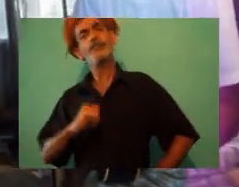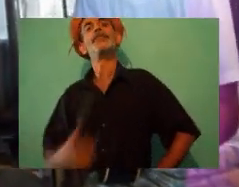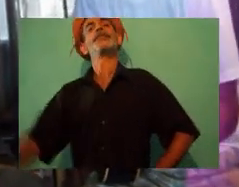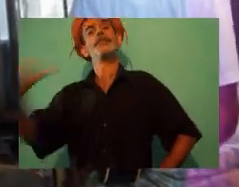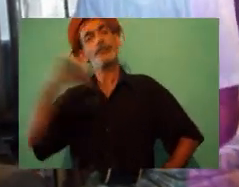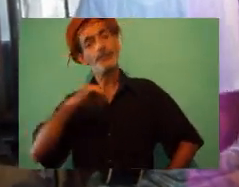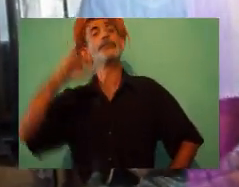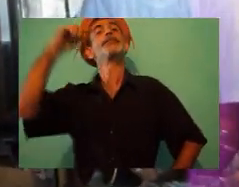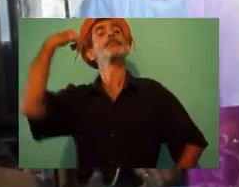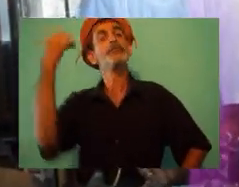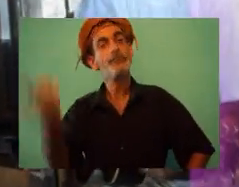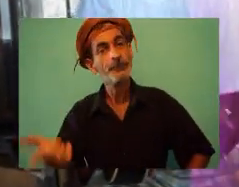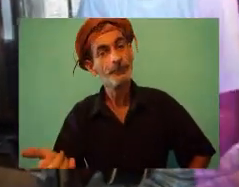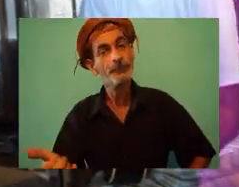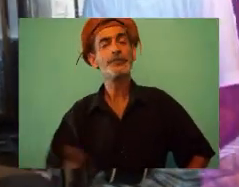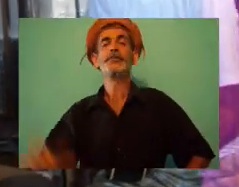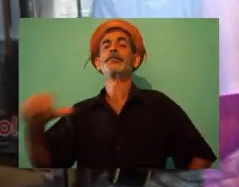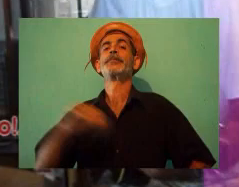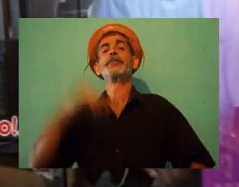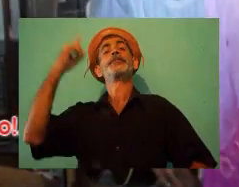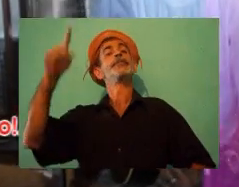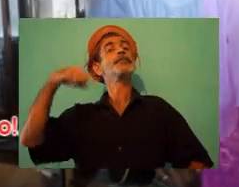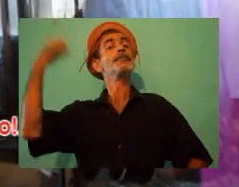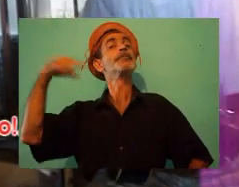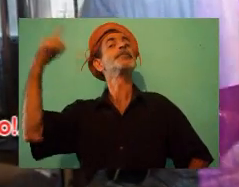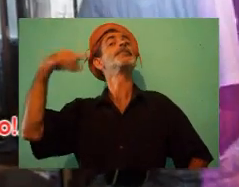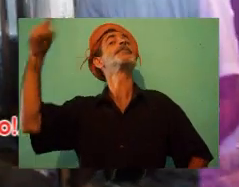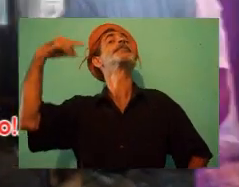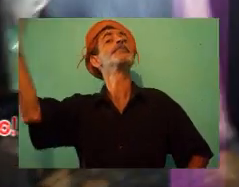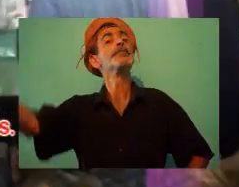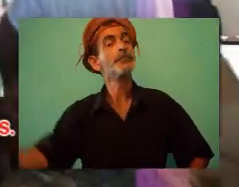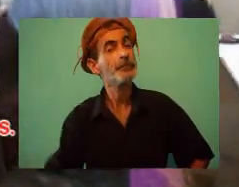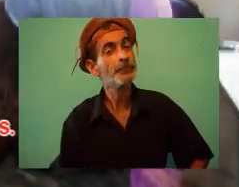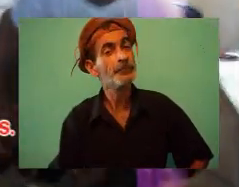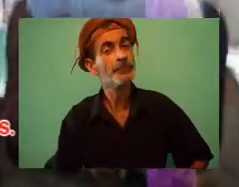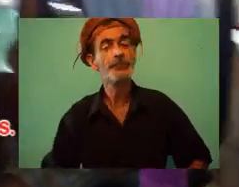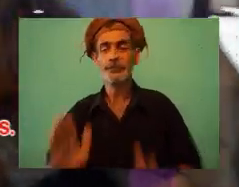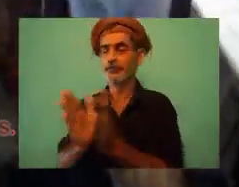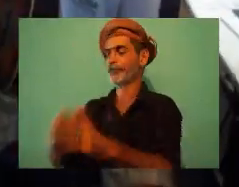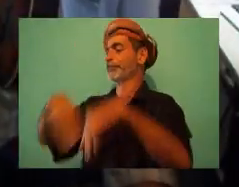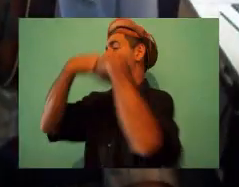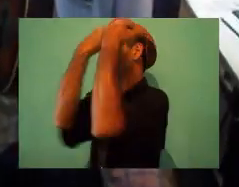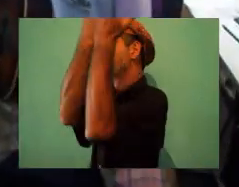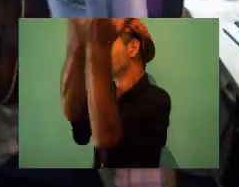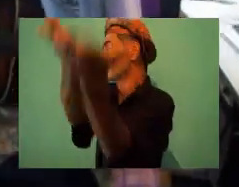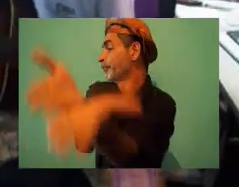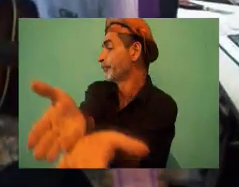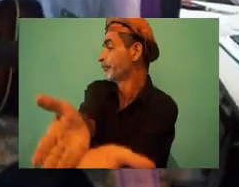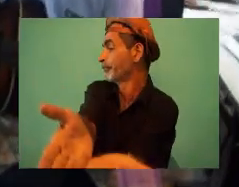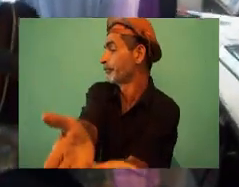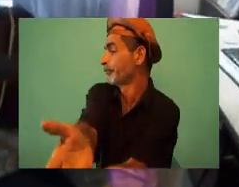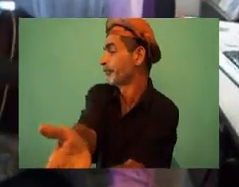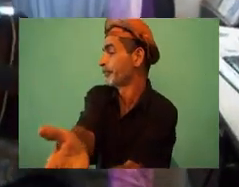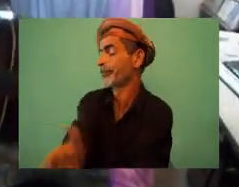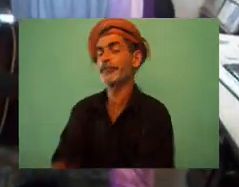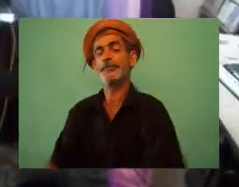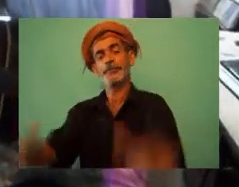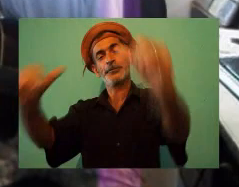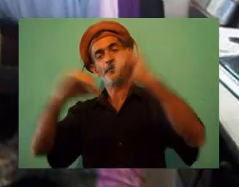Eu, eu de novo, outra vez Eu,